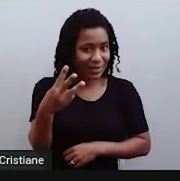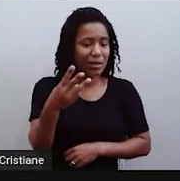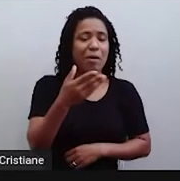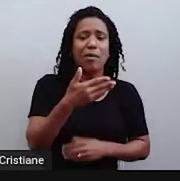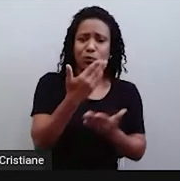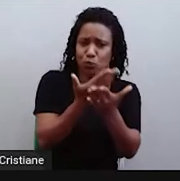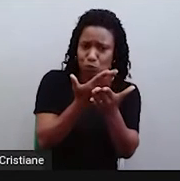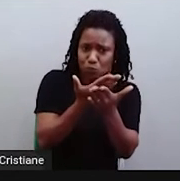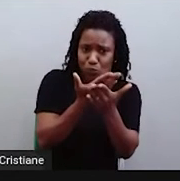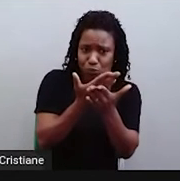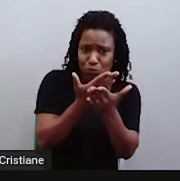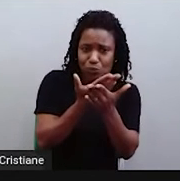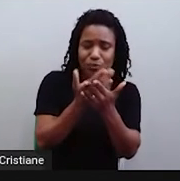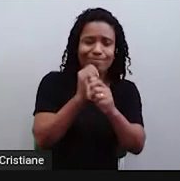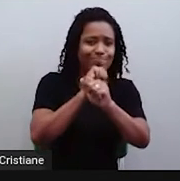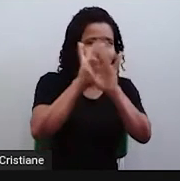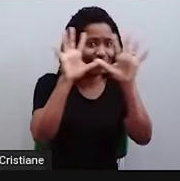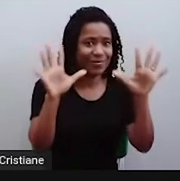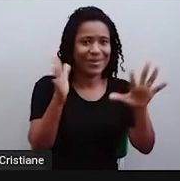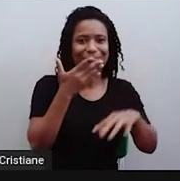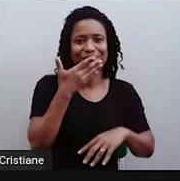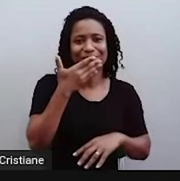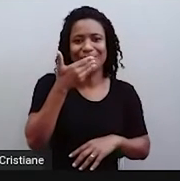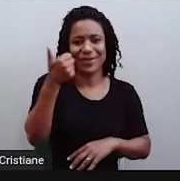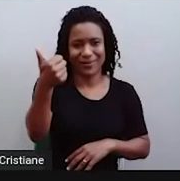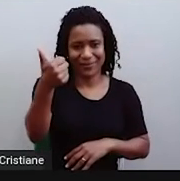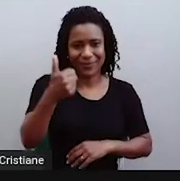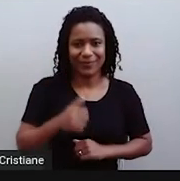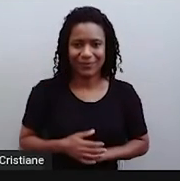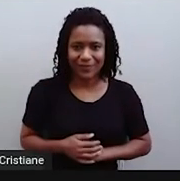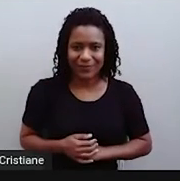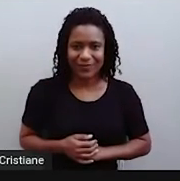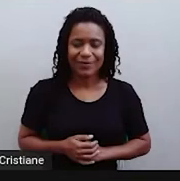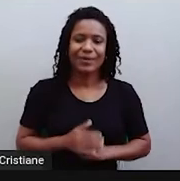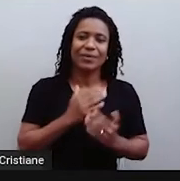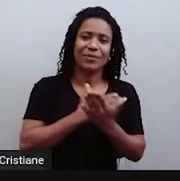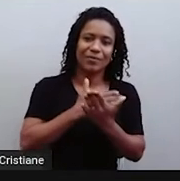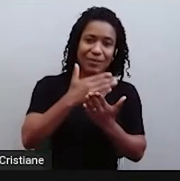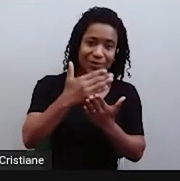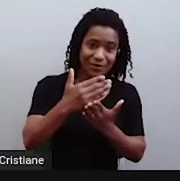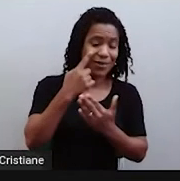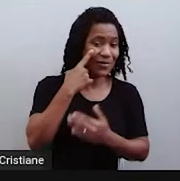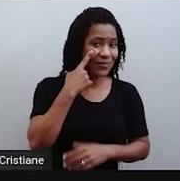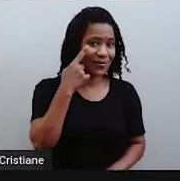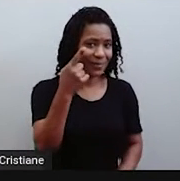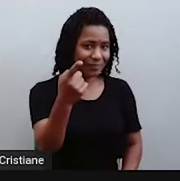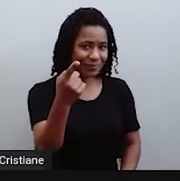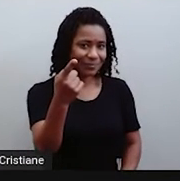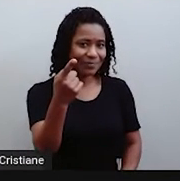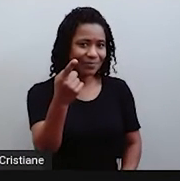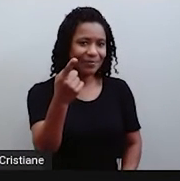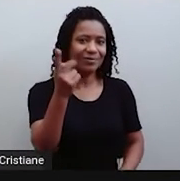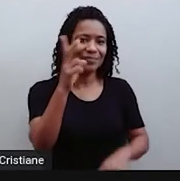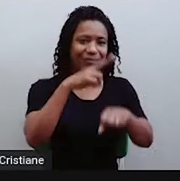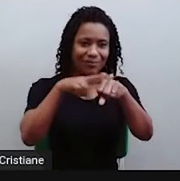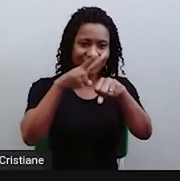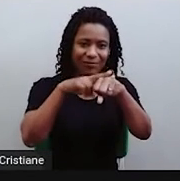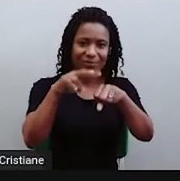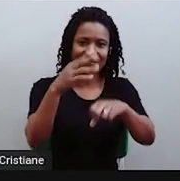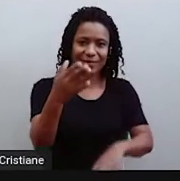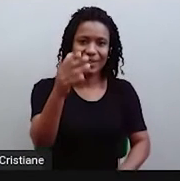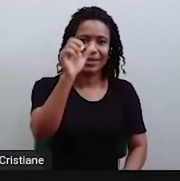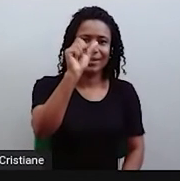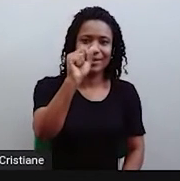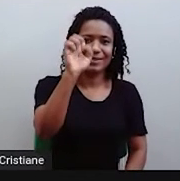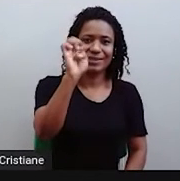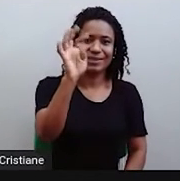melhorar o estudo. E aí, nós passamos a ter a região setentrional, olha as que, quais foram os